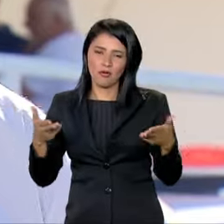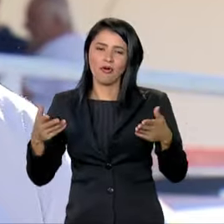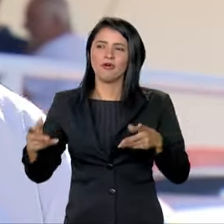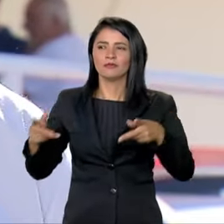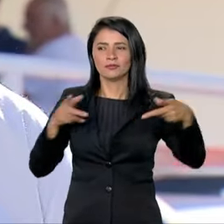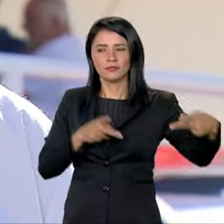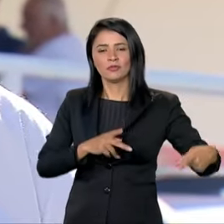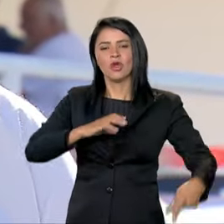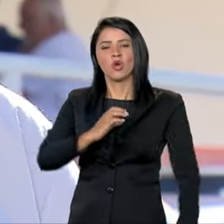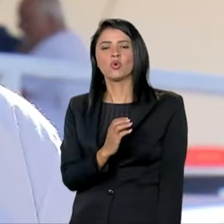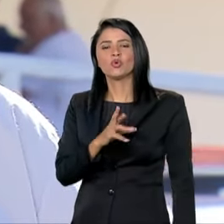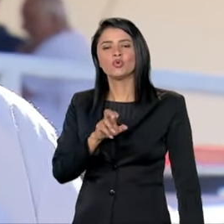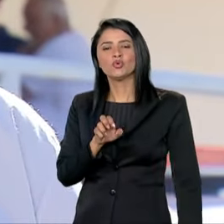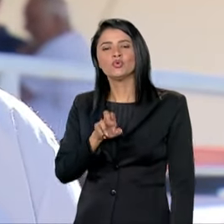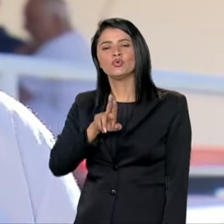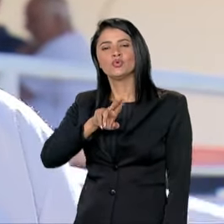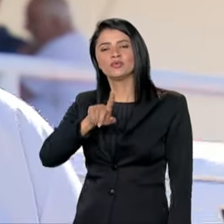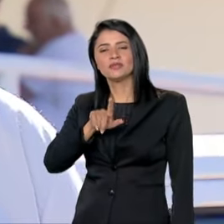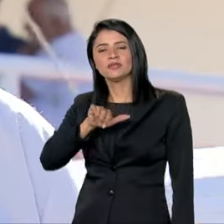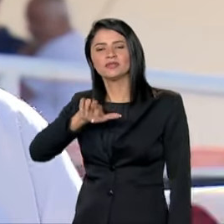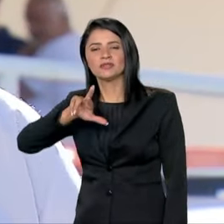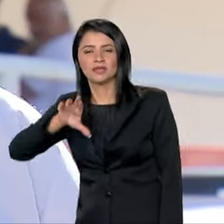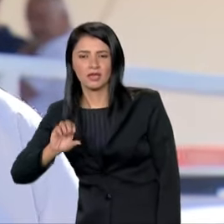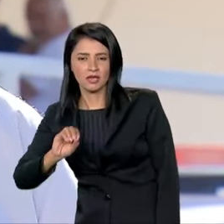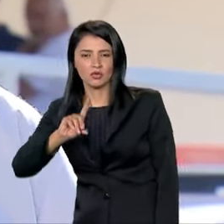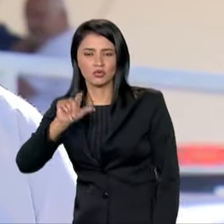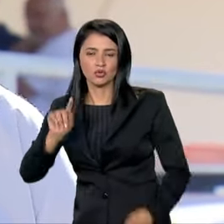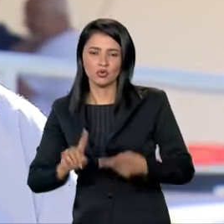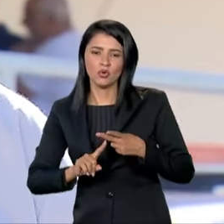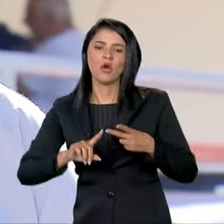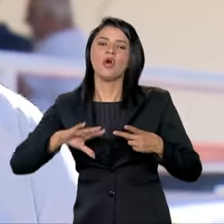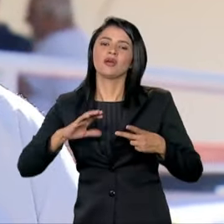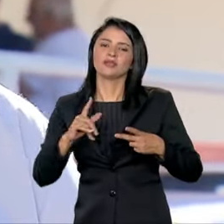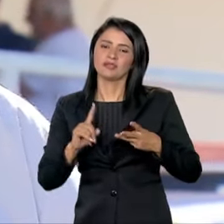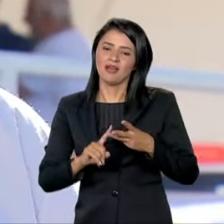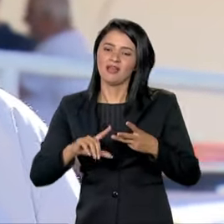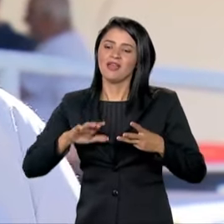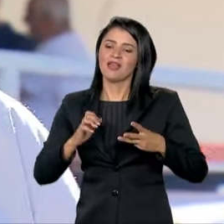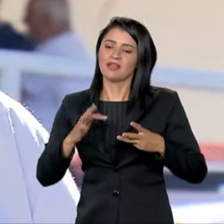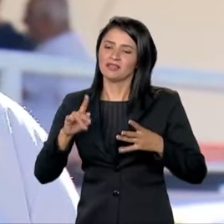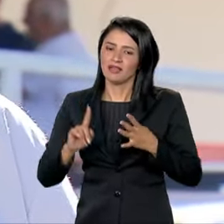município de Cruzeiro do Sul. Vamos ir a Roca Salles, Encantado, Arroio do Meio.